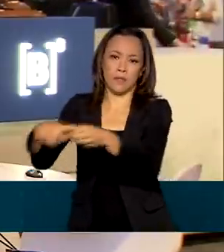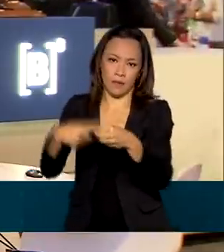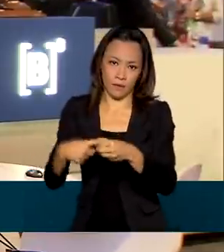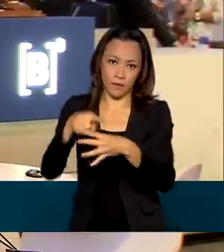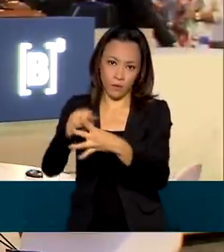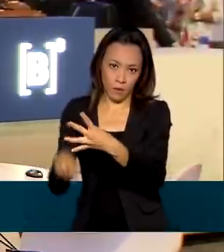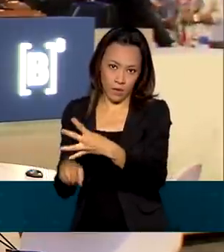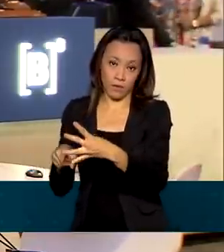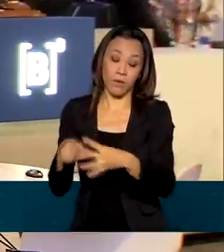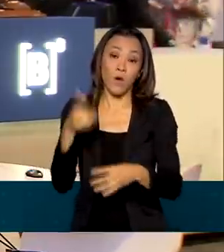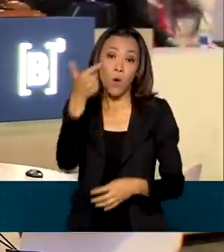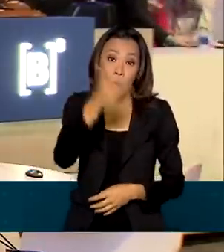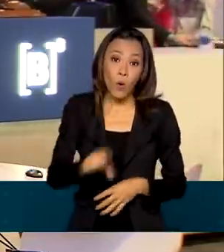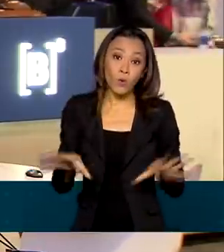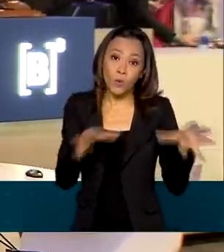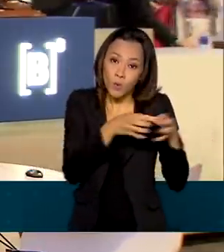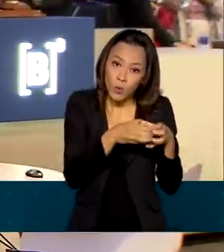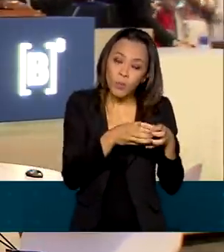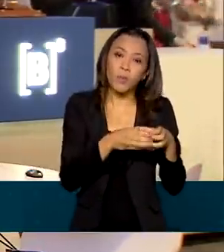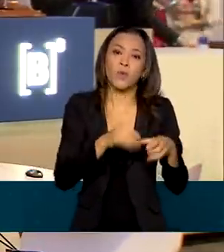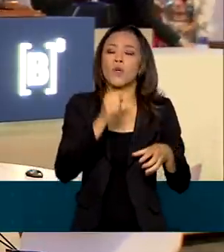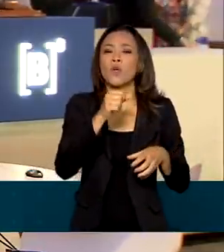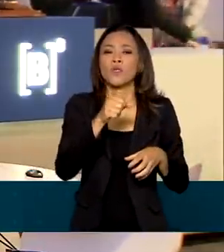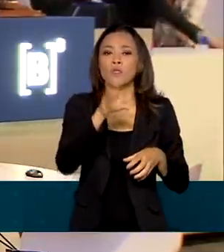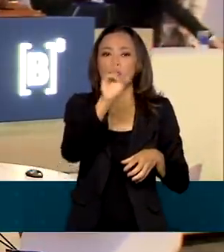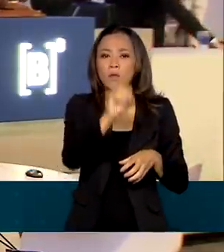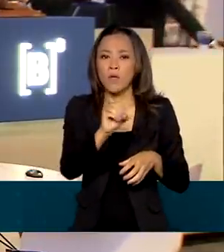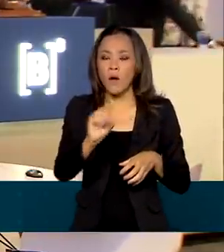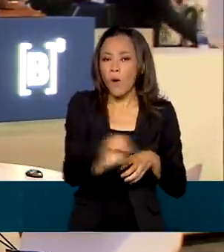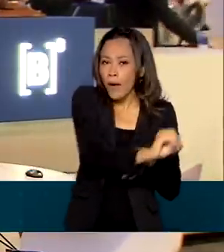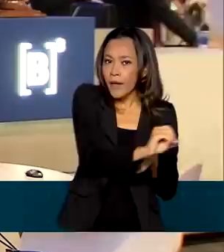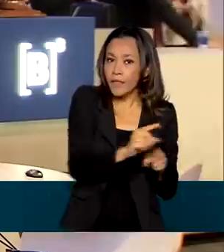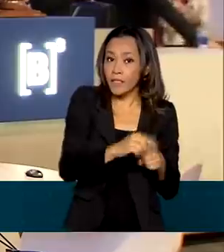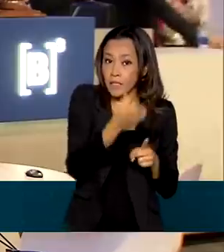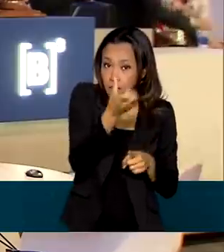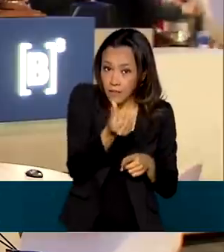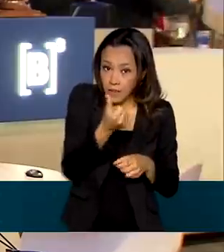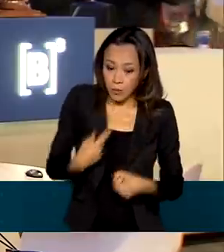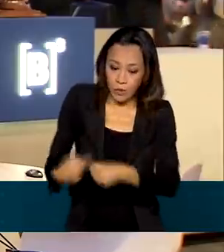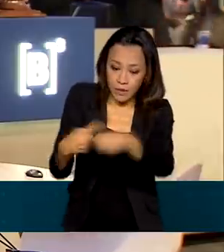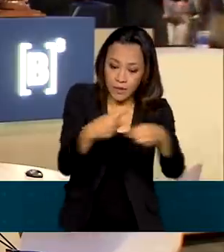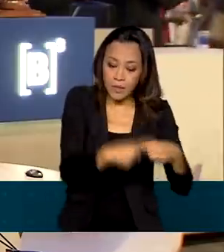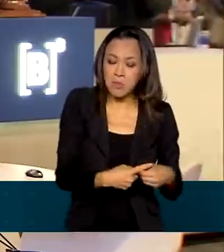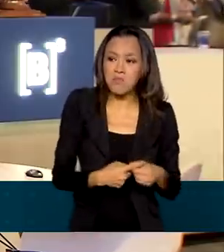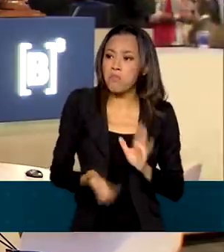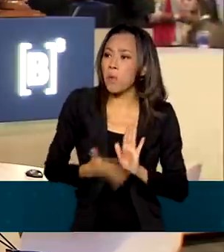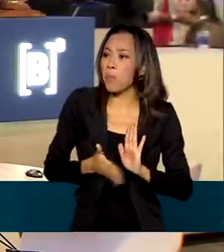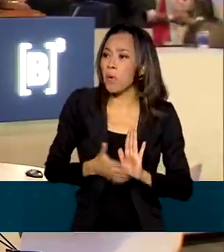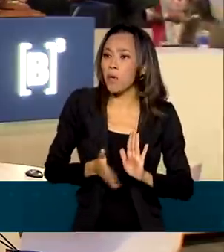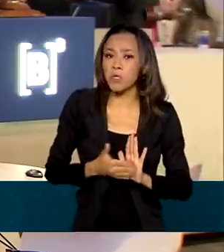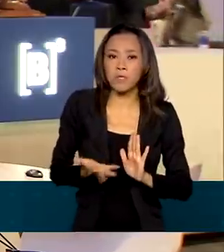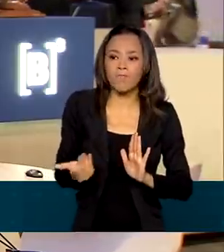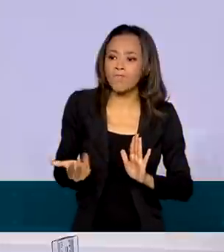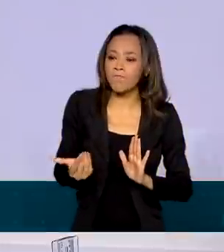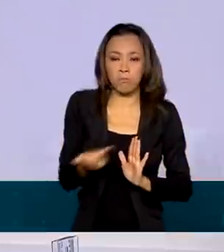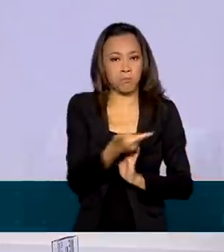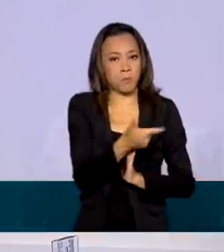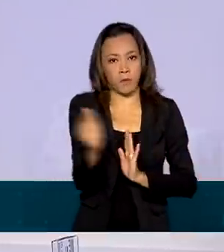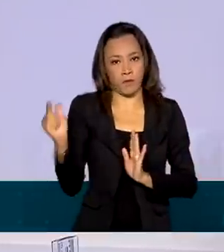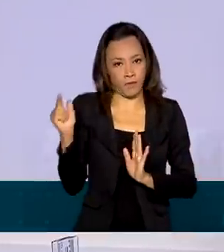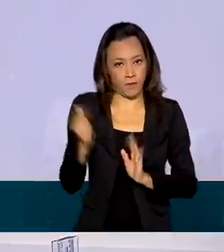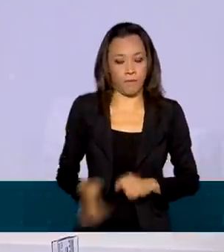Somente o lote que envolvia a Zona Oeste e seis municípios do interior do estado não teve propostas apresentadas neste momento.